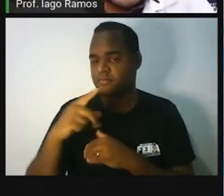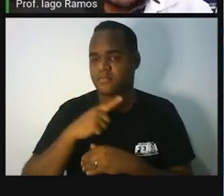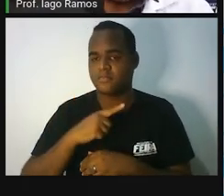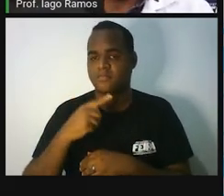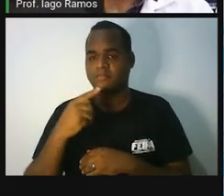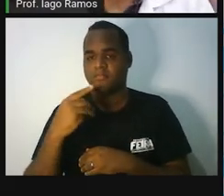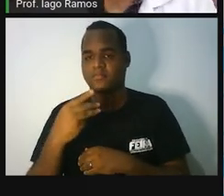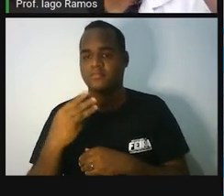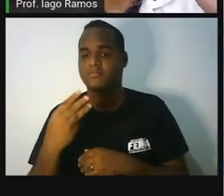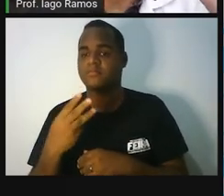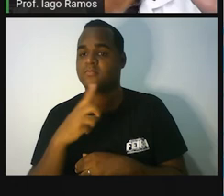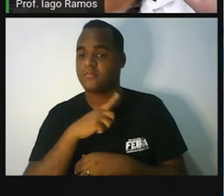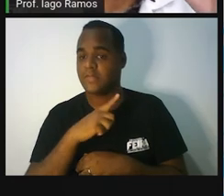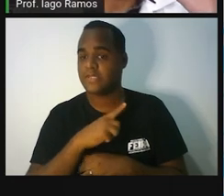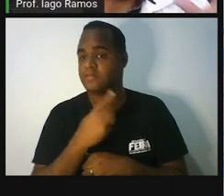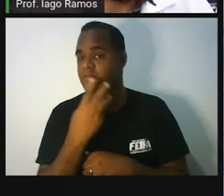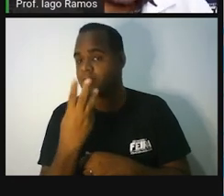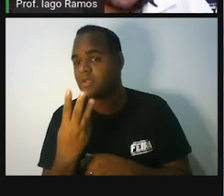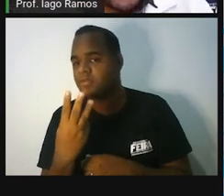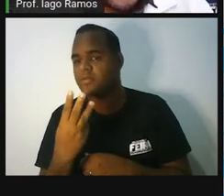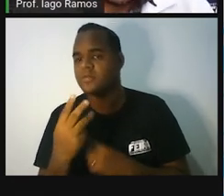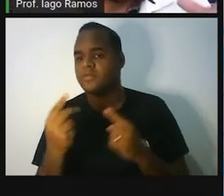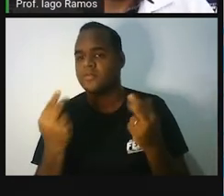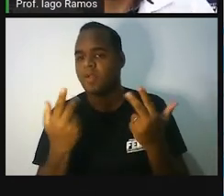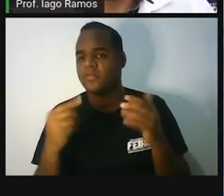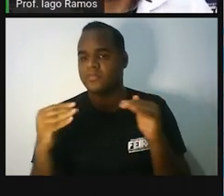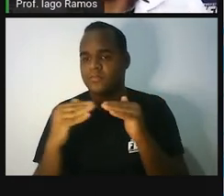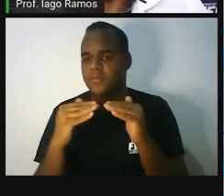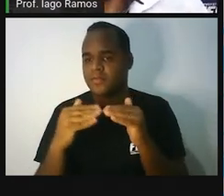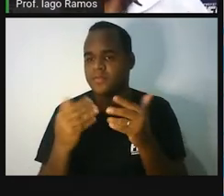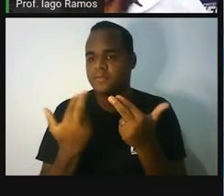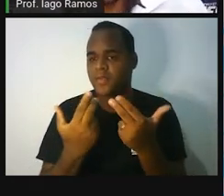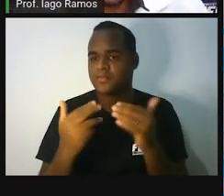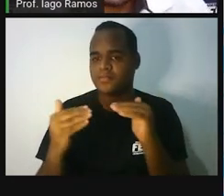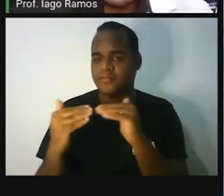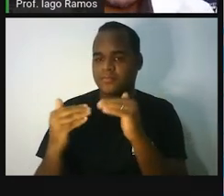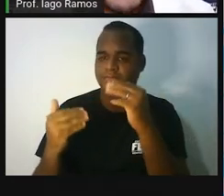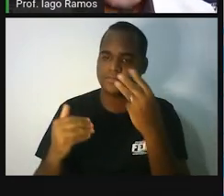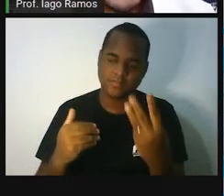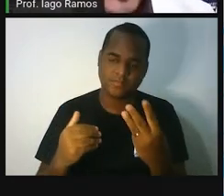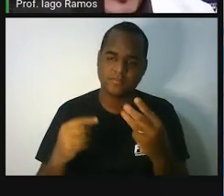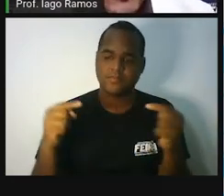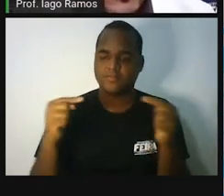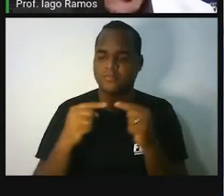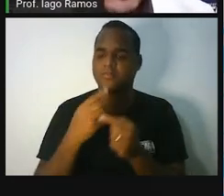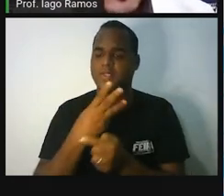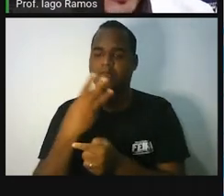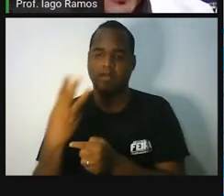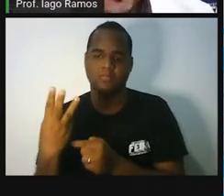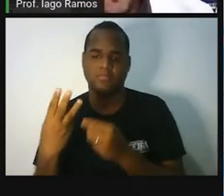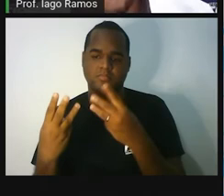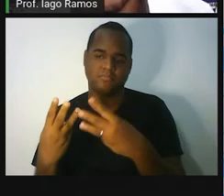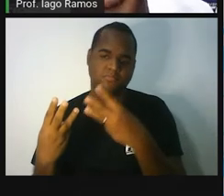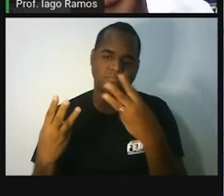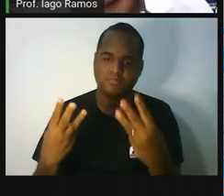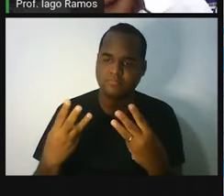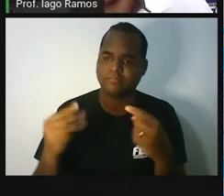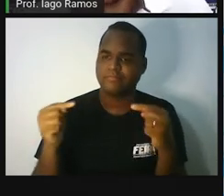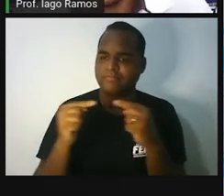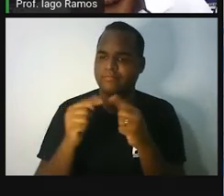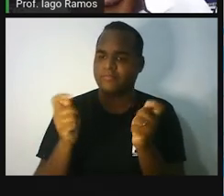3, para continuar dando igual, o que é que você vai ter que fazer? Você vai ter que somar 3 no lado esquerdo?